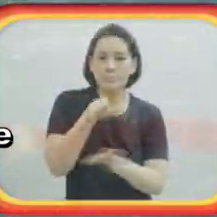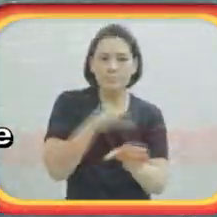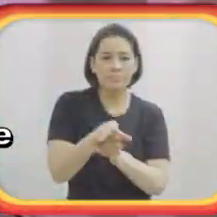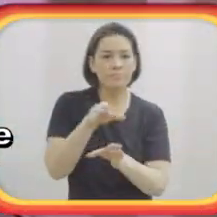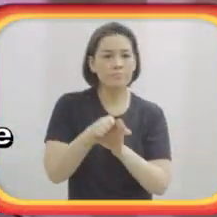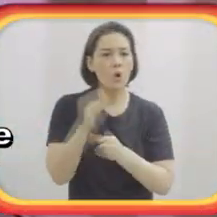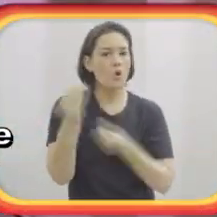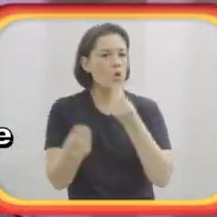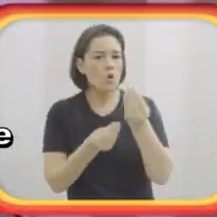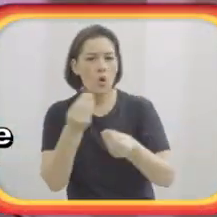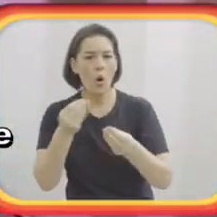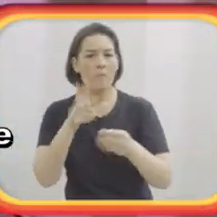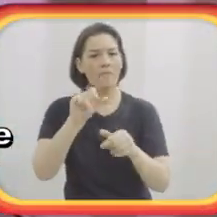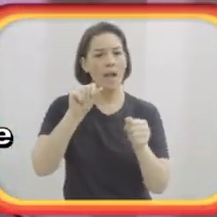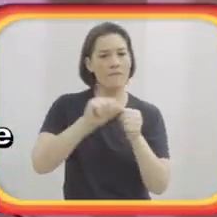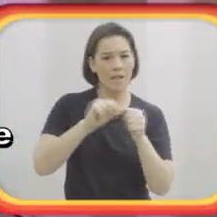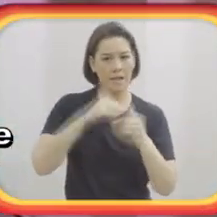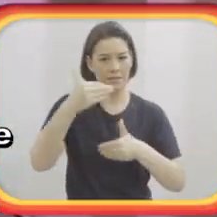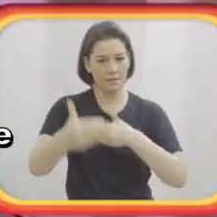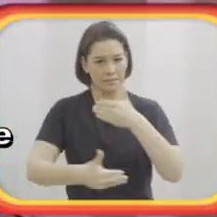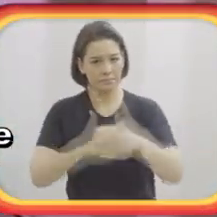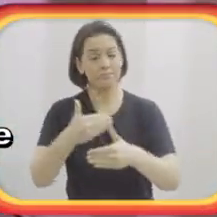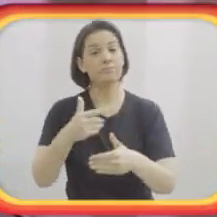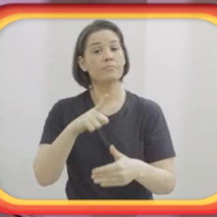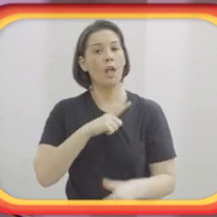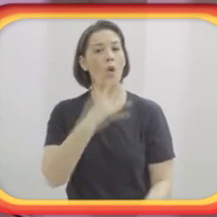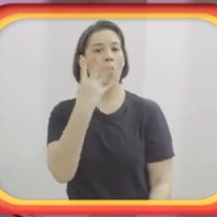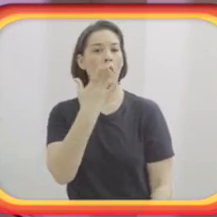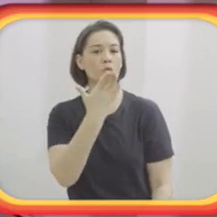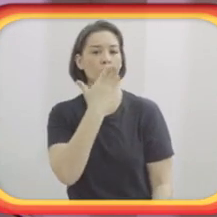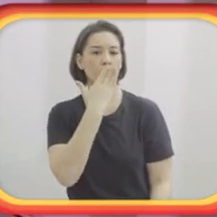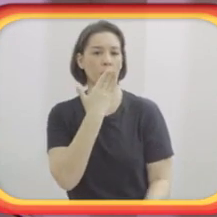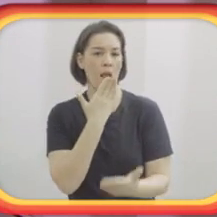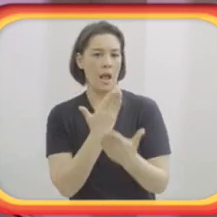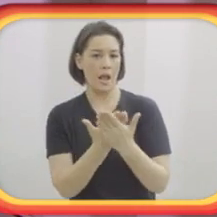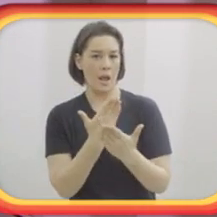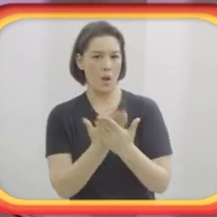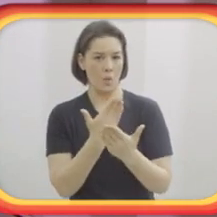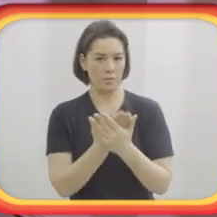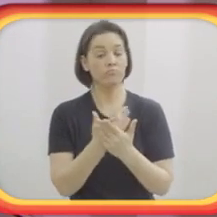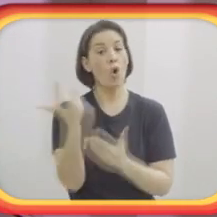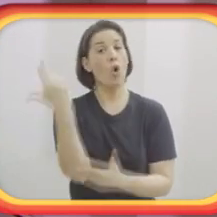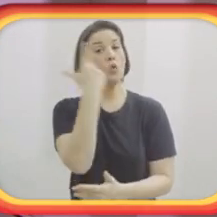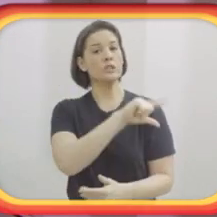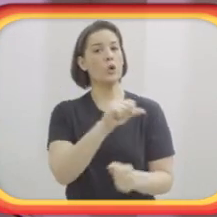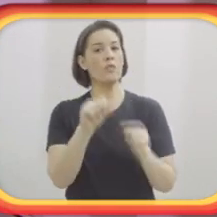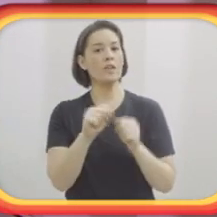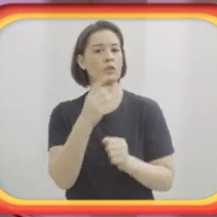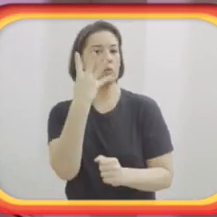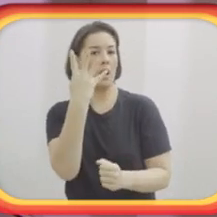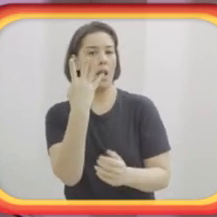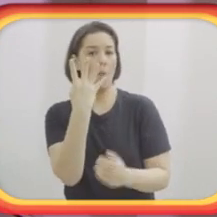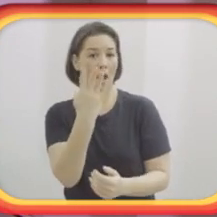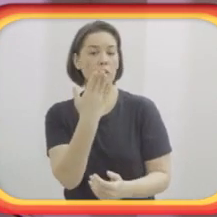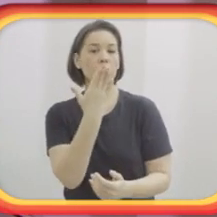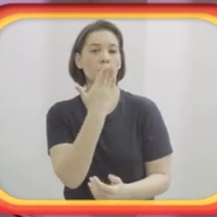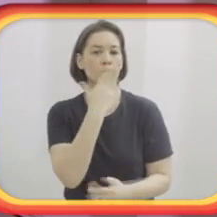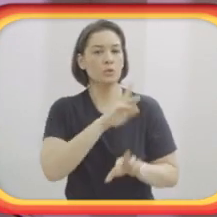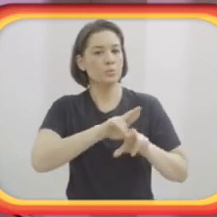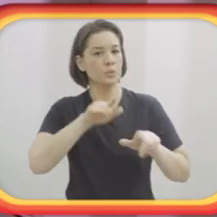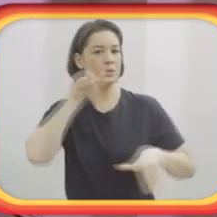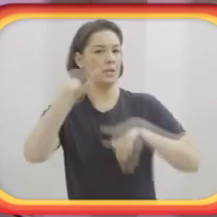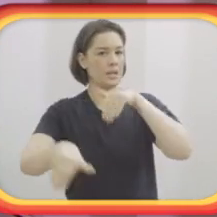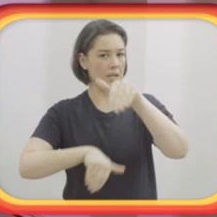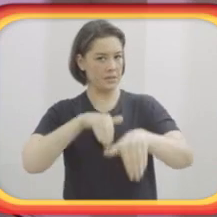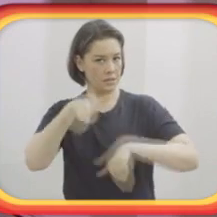água e começou a treinar, a professora já começou a dar umas instruções para ele. E aí ele, em quatro